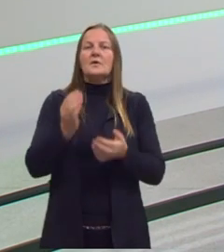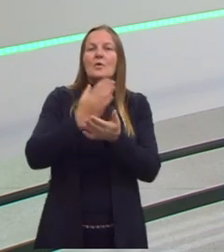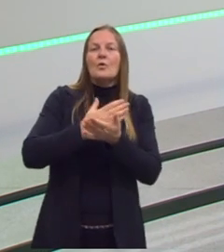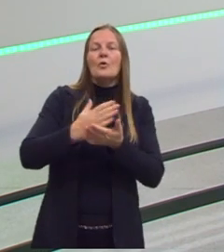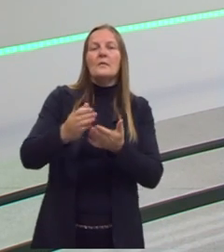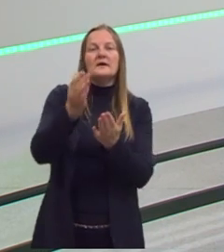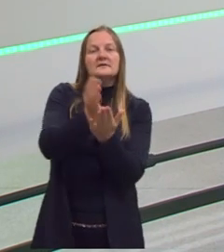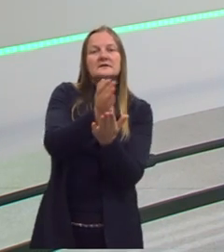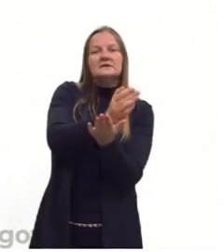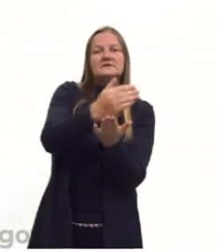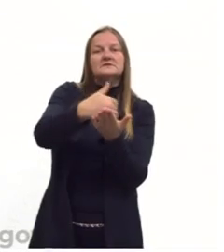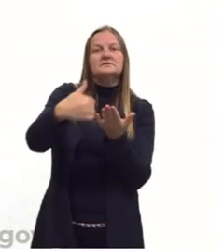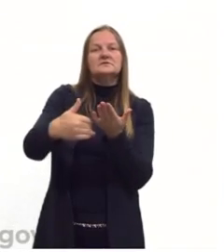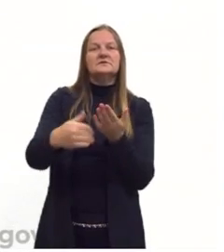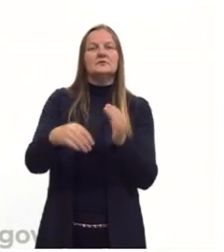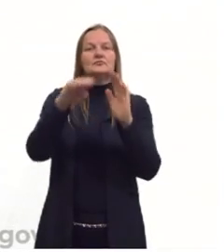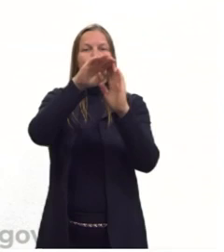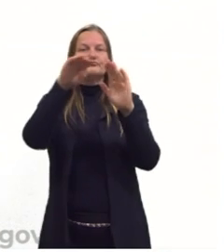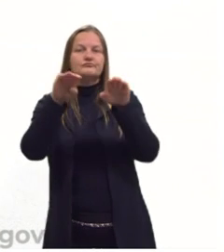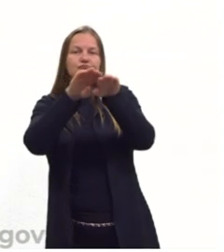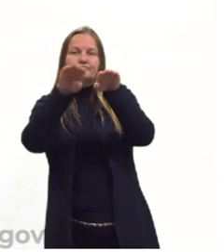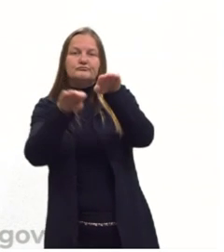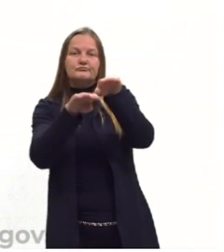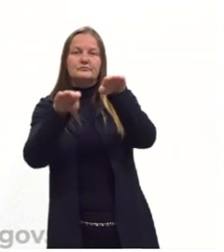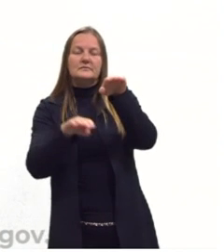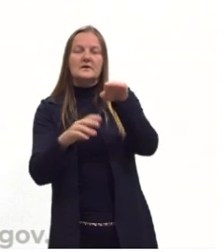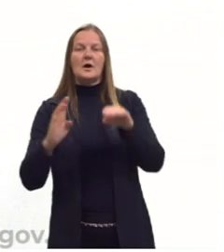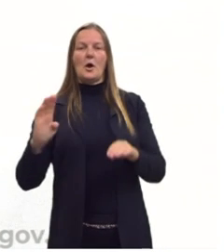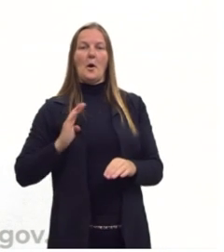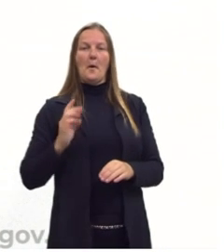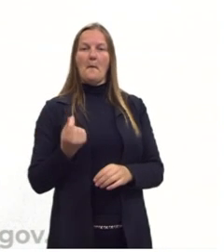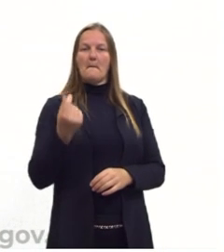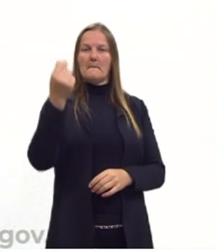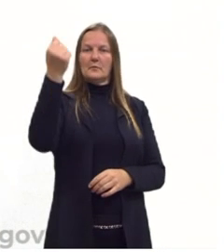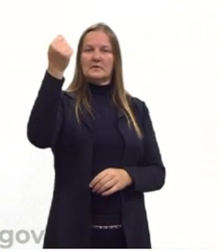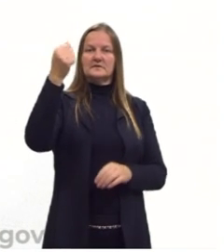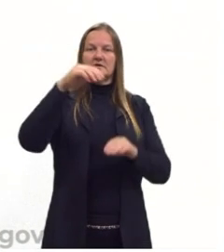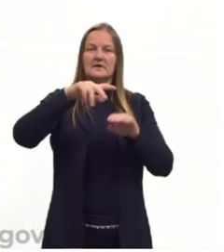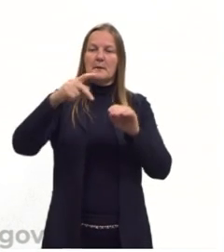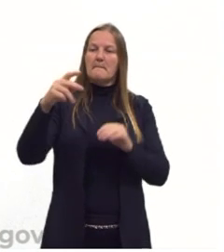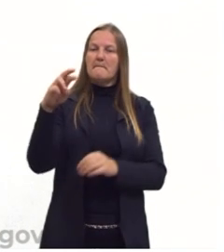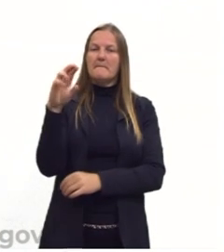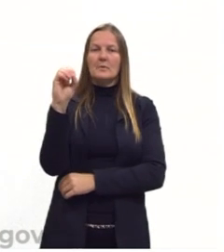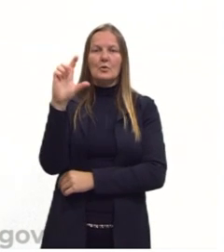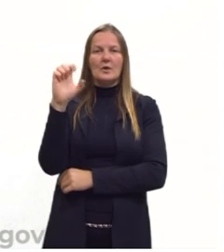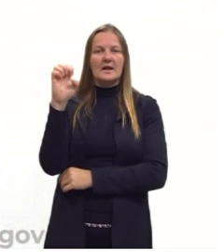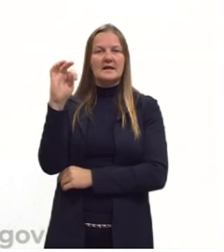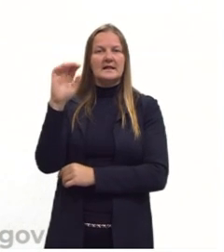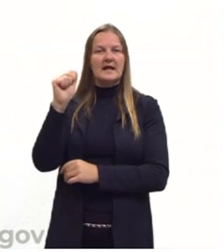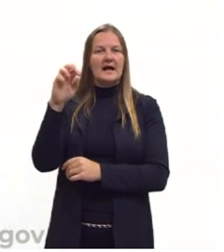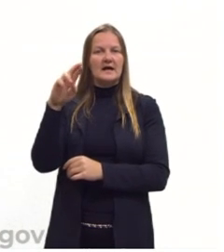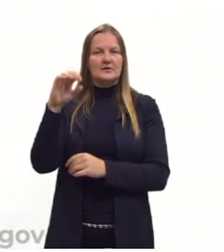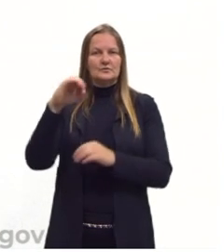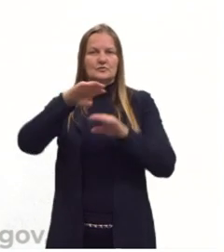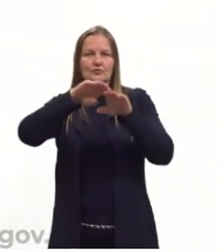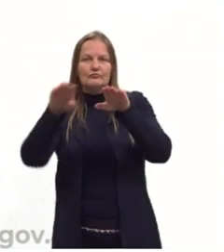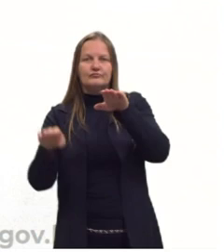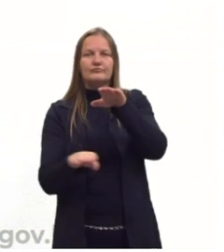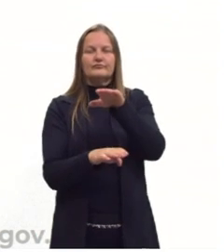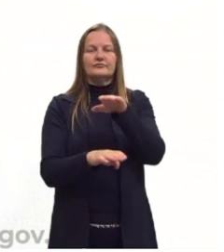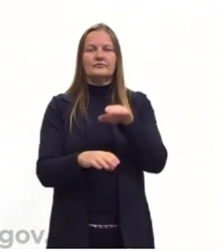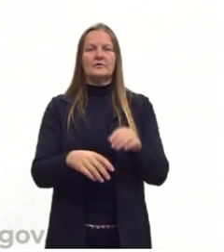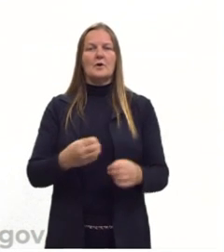essa divisão da sociedade em classes, então, entre burgueses e proletários. Aqui gente tem um poeta